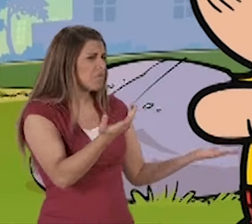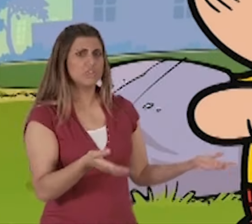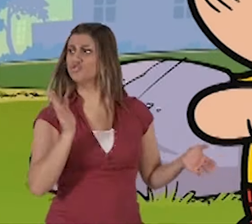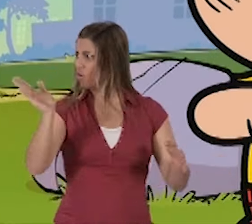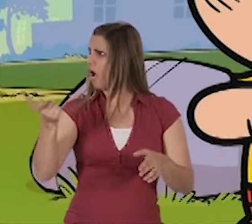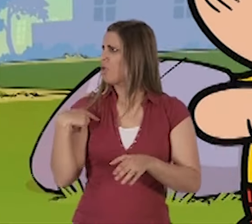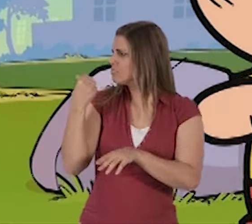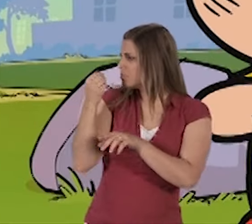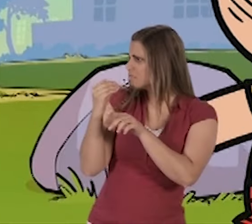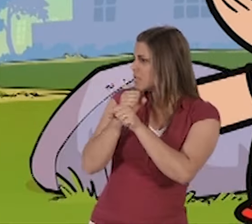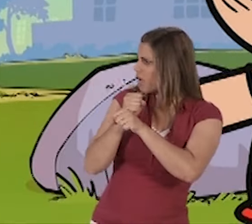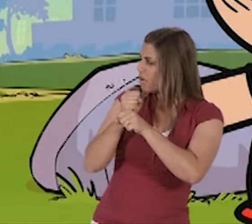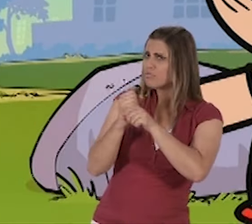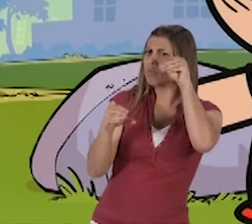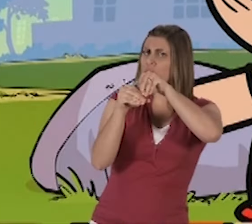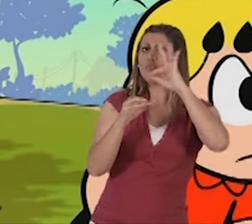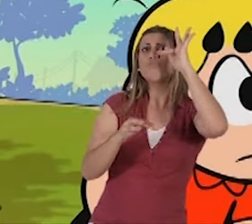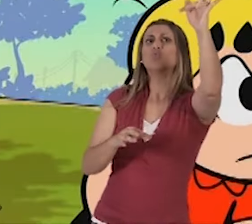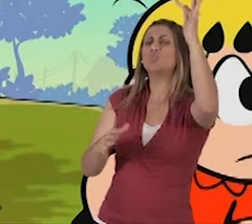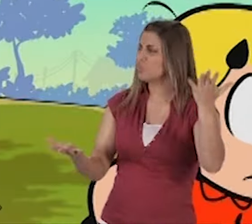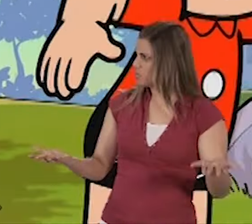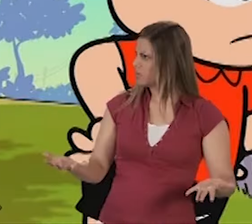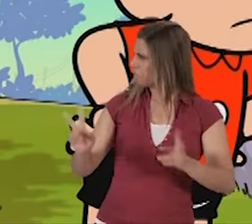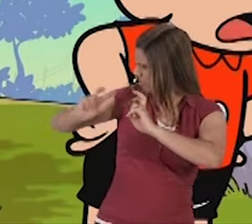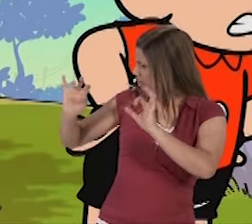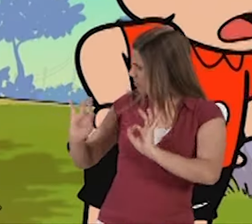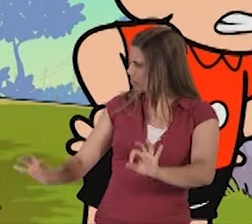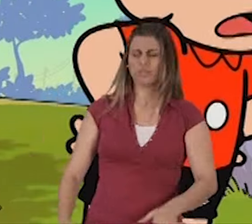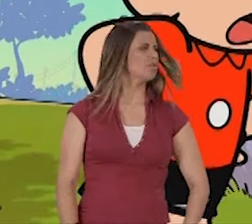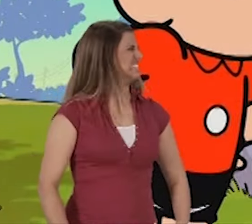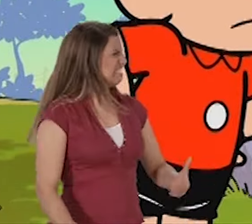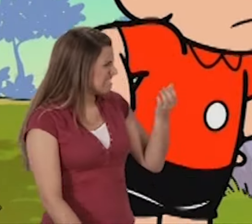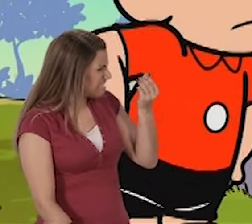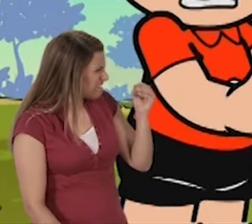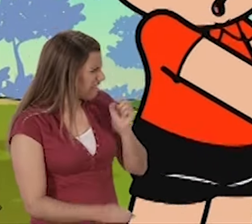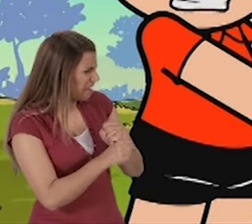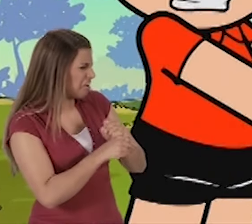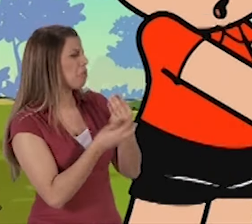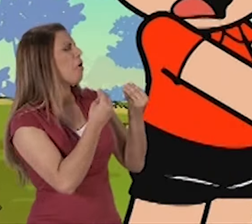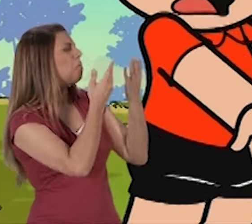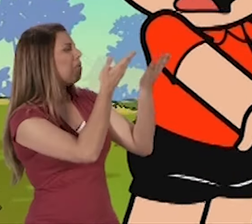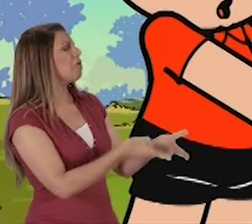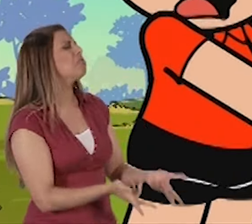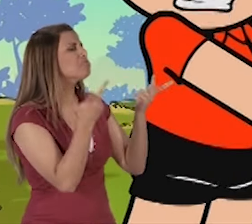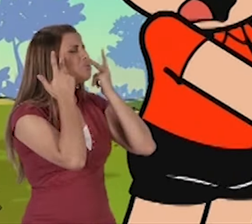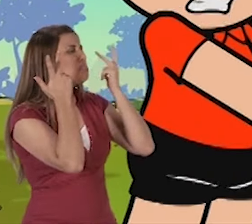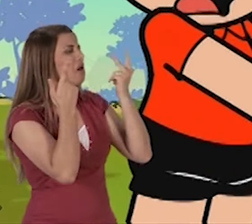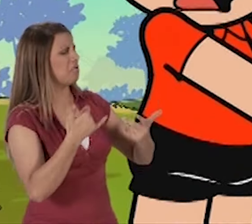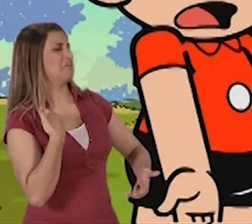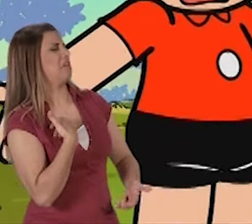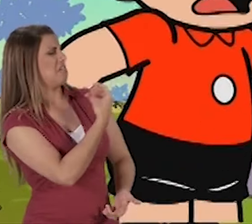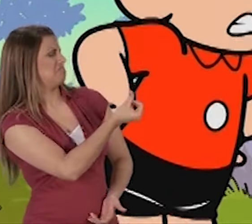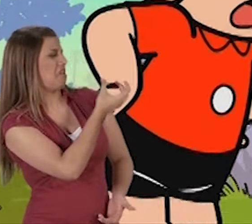Olha, eu passei 60 anos no futuro! Você não percebeu, não? 60 anos? Então por que você tá aí com essa